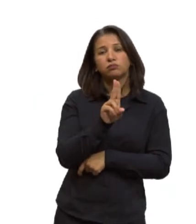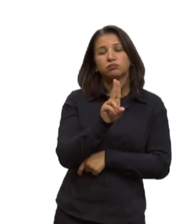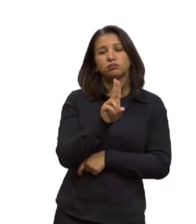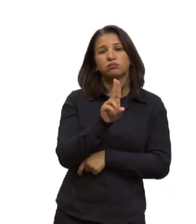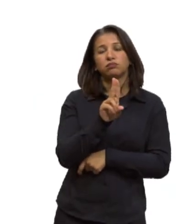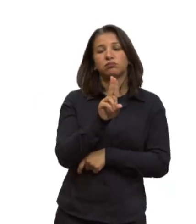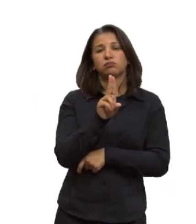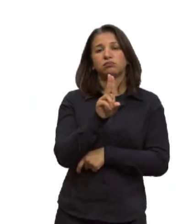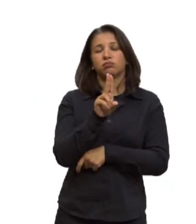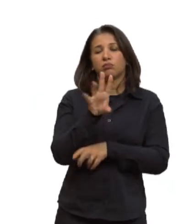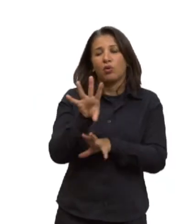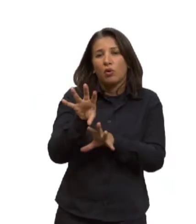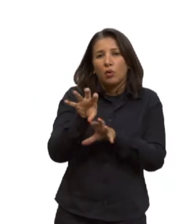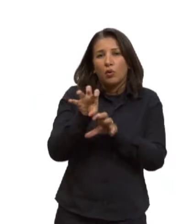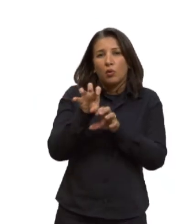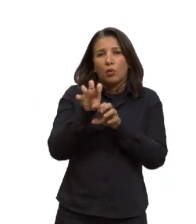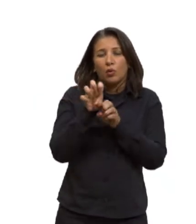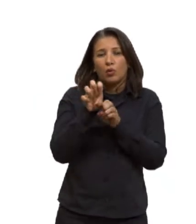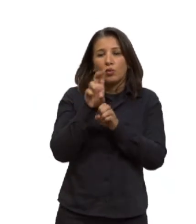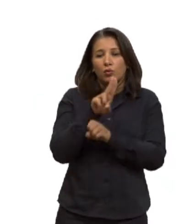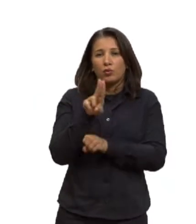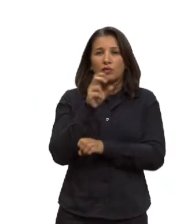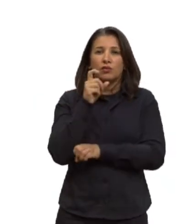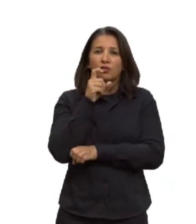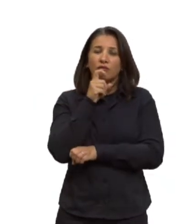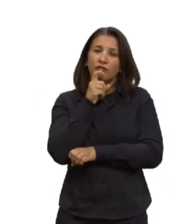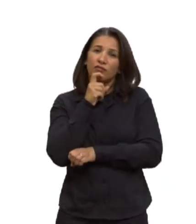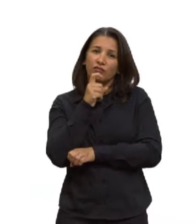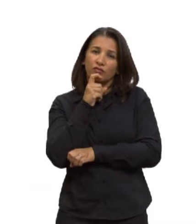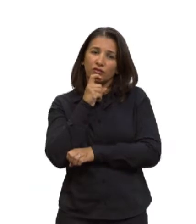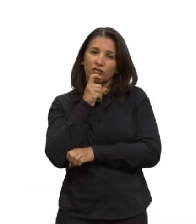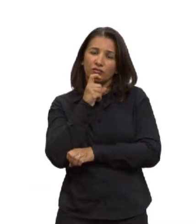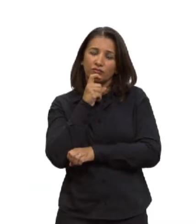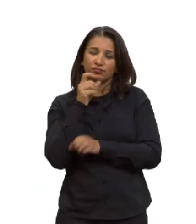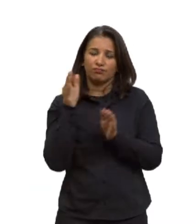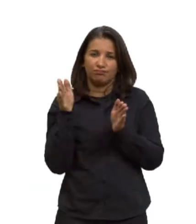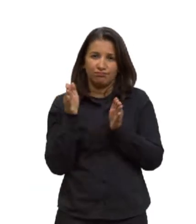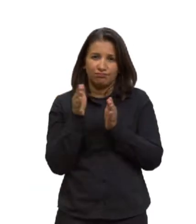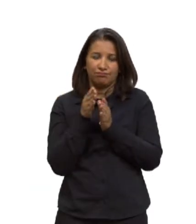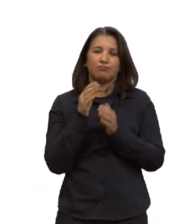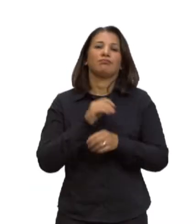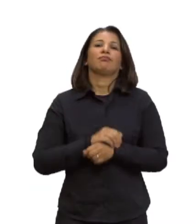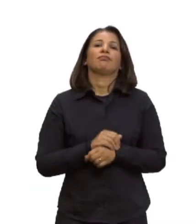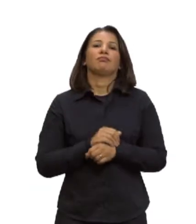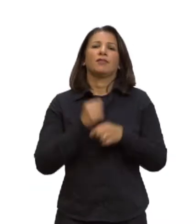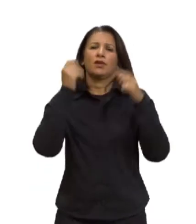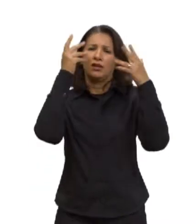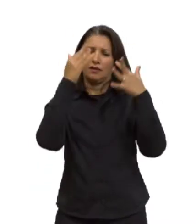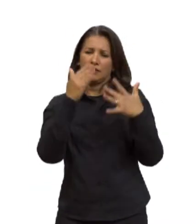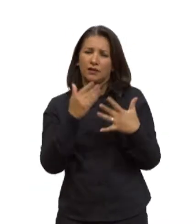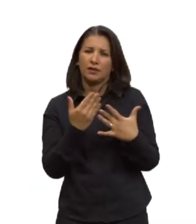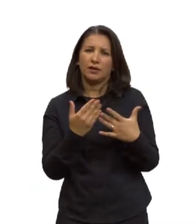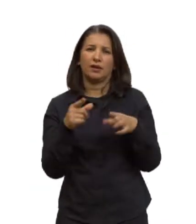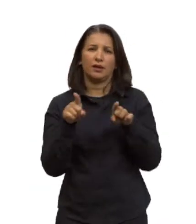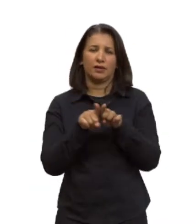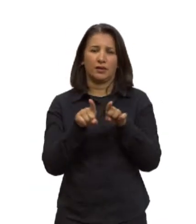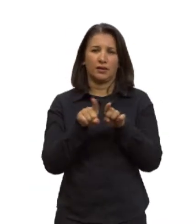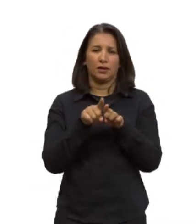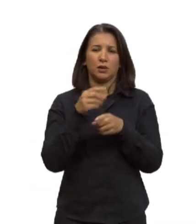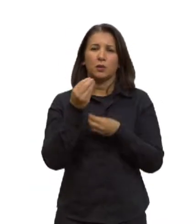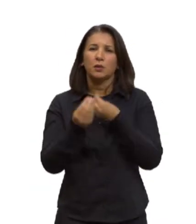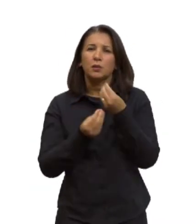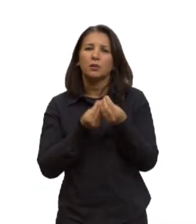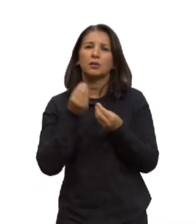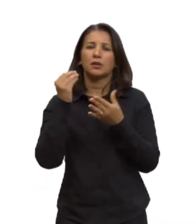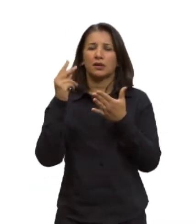a sua, comprime as suas ligações moleculares. Eu vou explicar para você como isso acontece